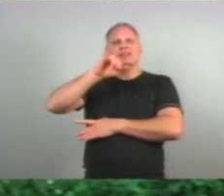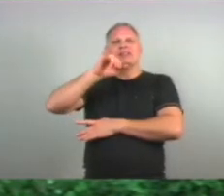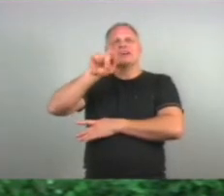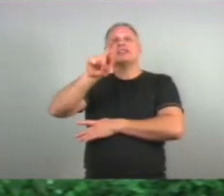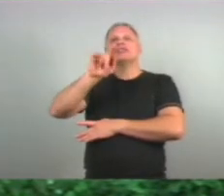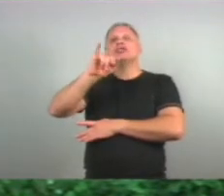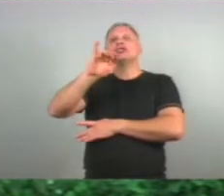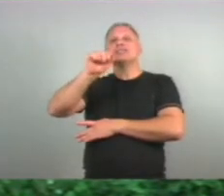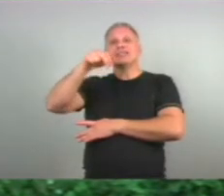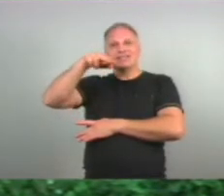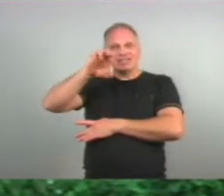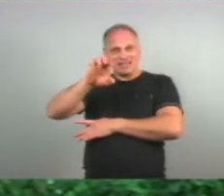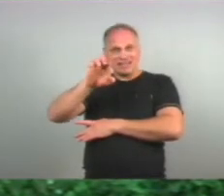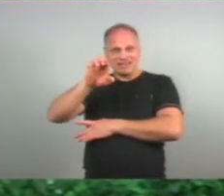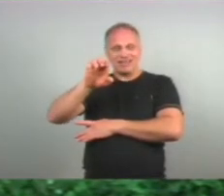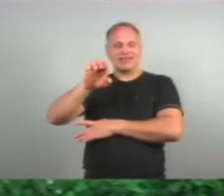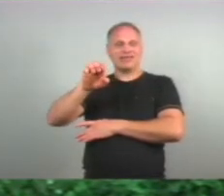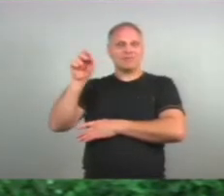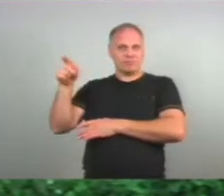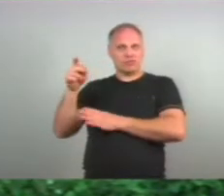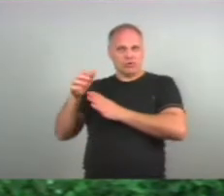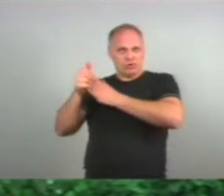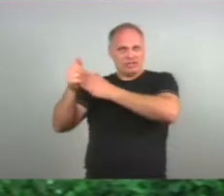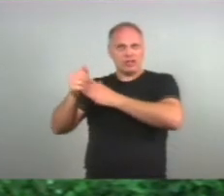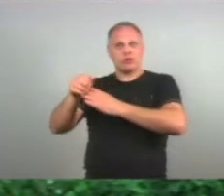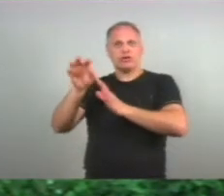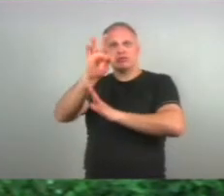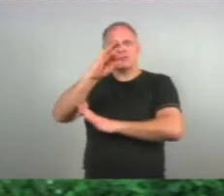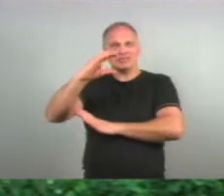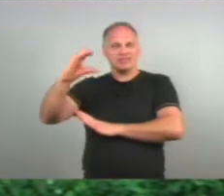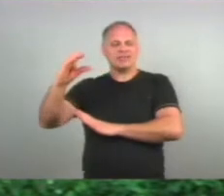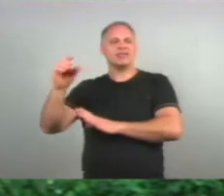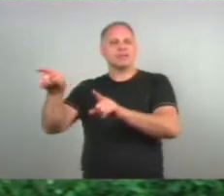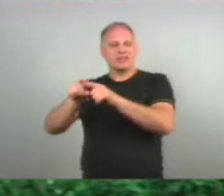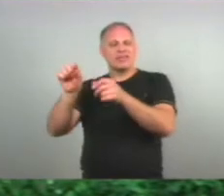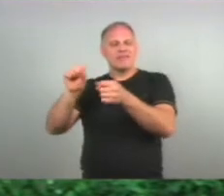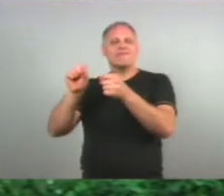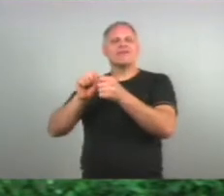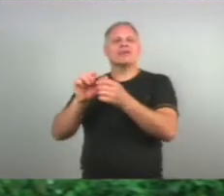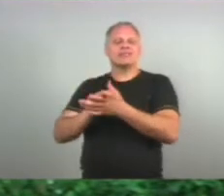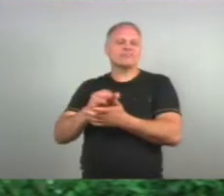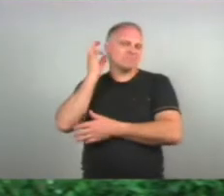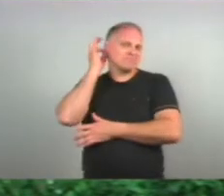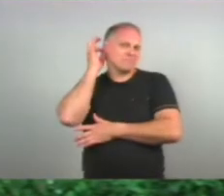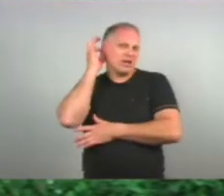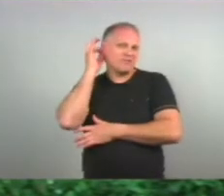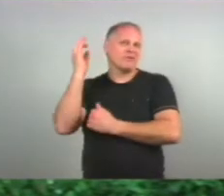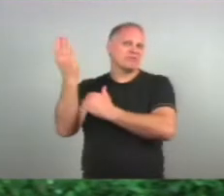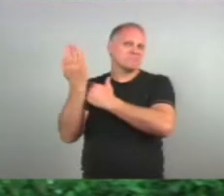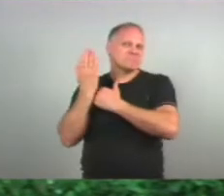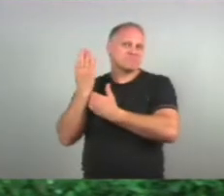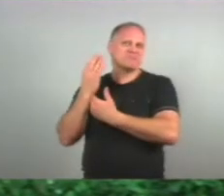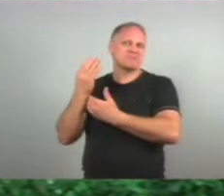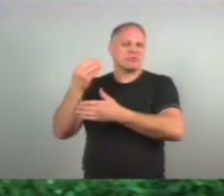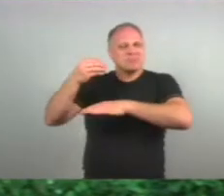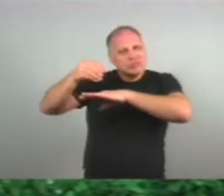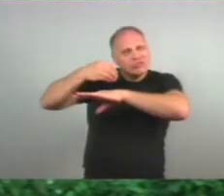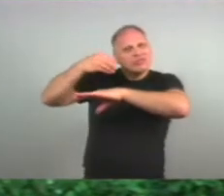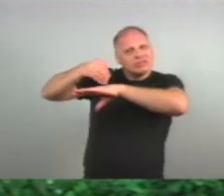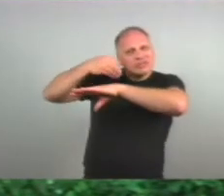Lessinger Borges Pela orientação Maravilhosa Que ela foi Um